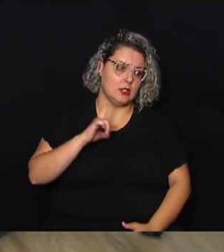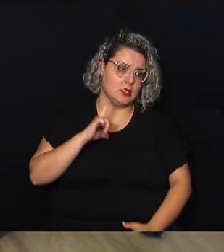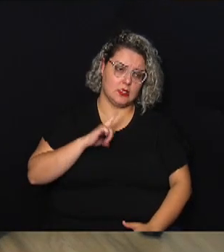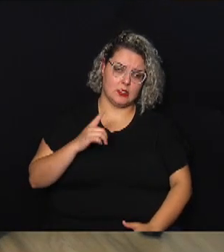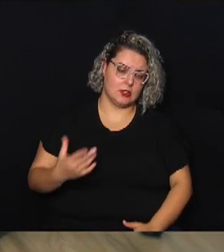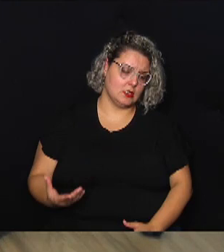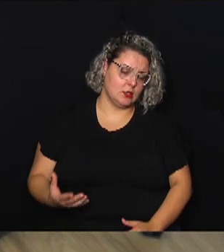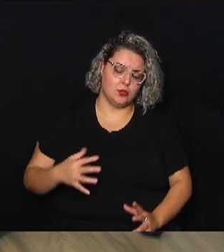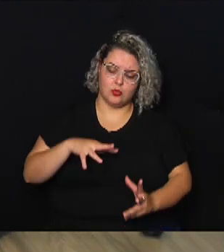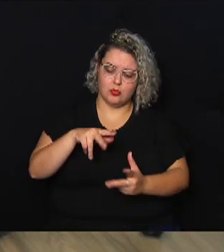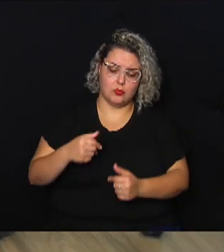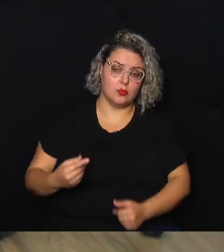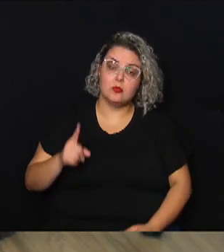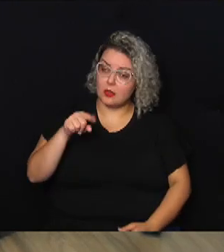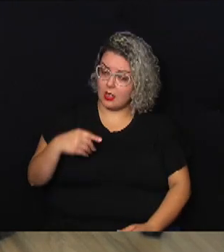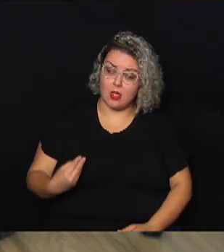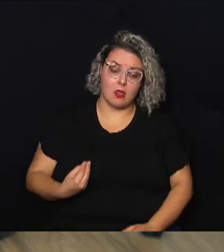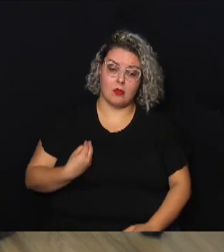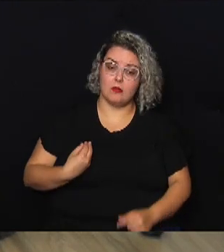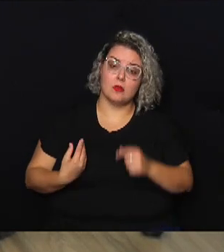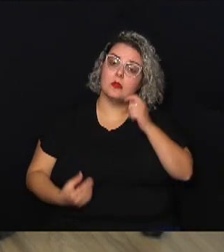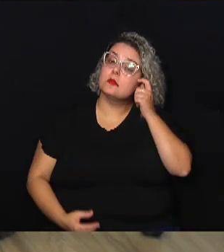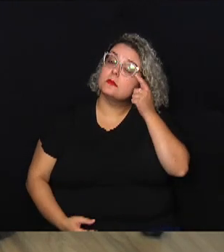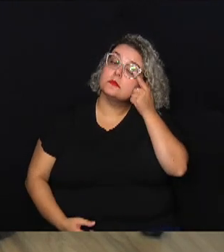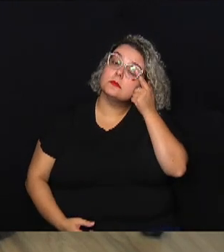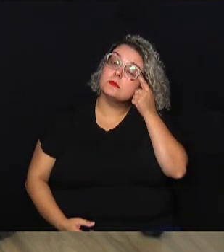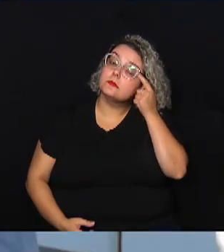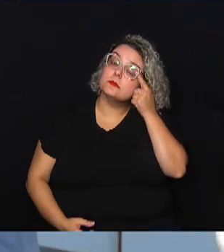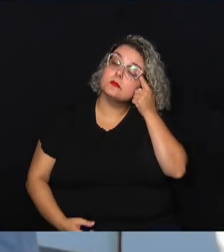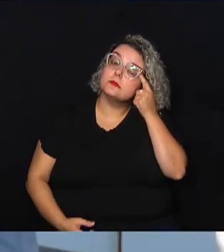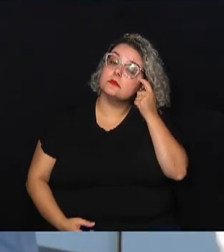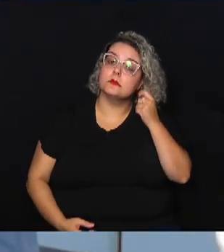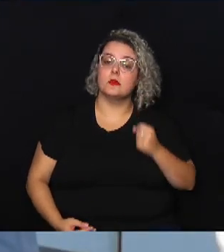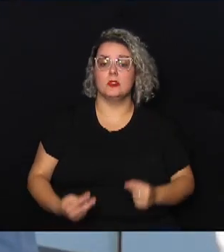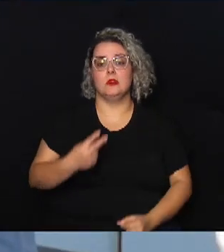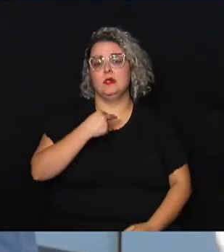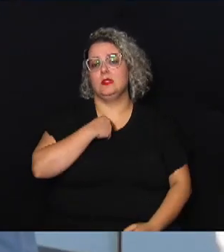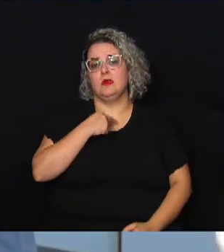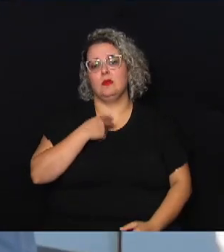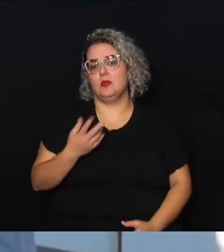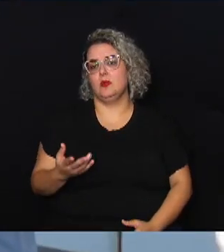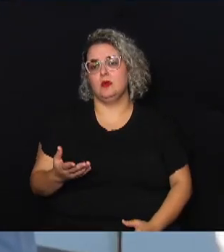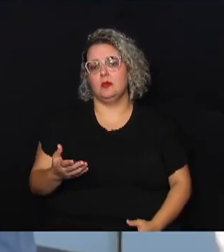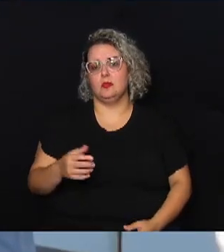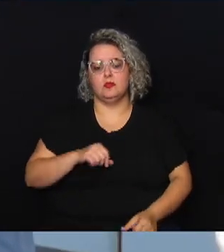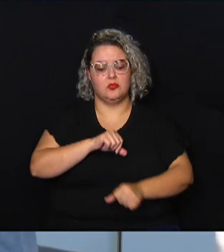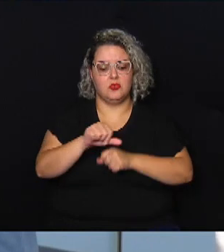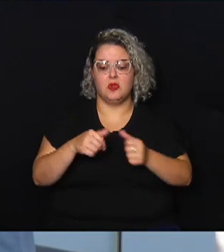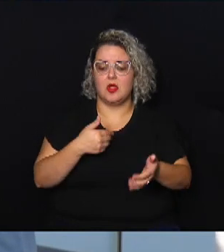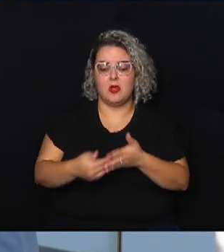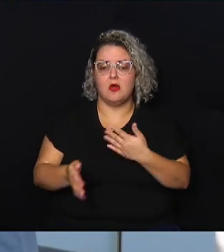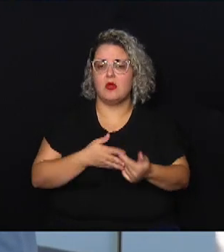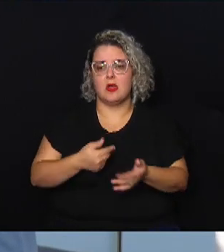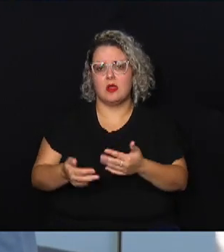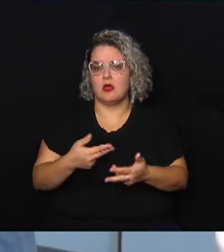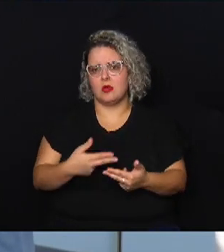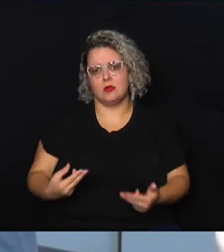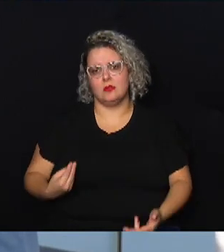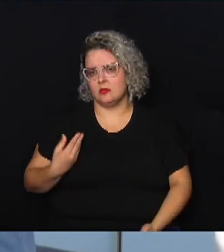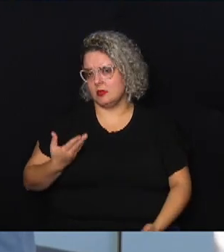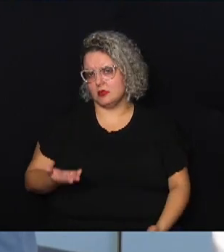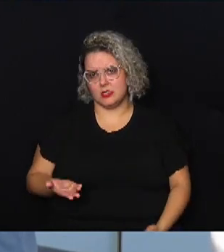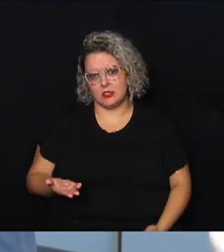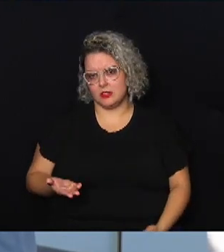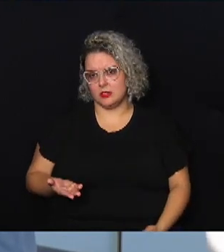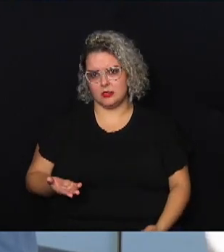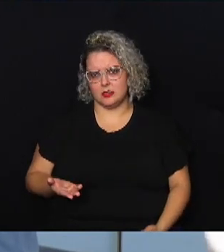existe coisa mais cara do que uma vida nós não podemos trocar qualquer coisa qualquer bem por uma vida então